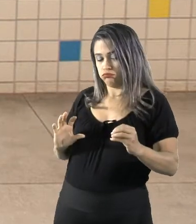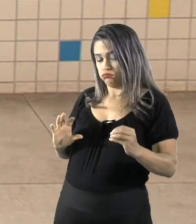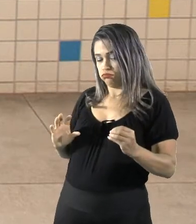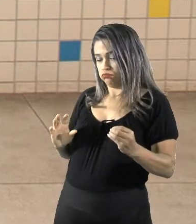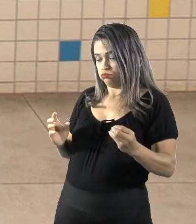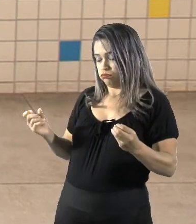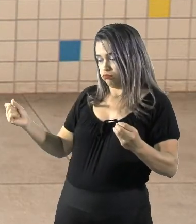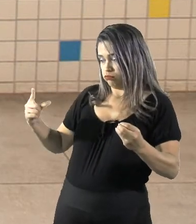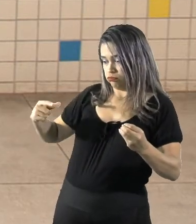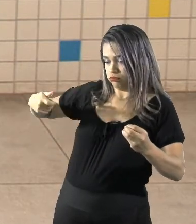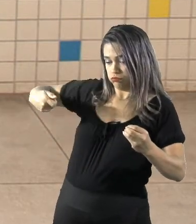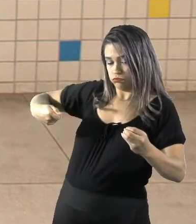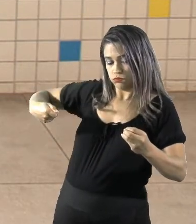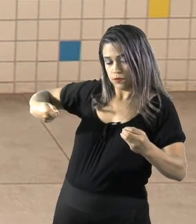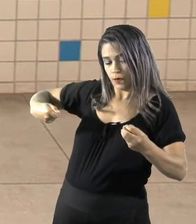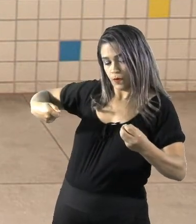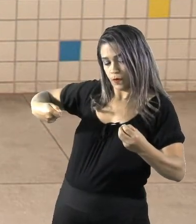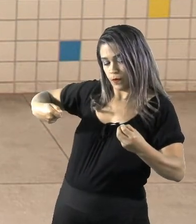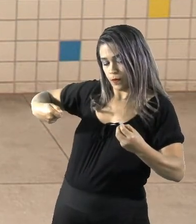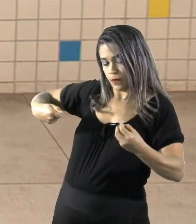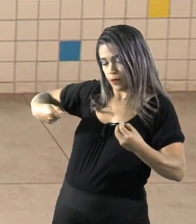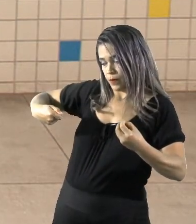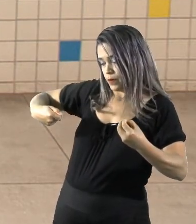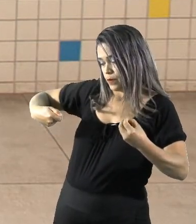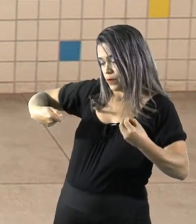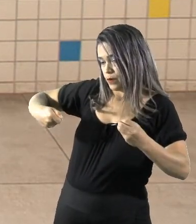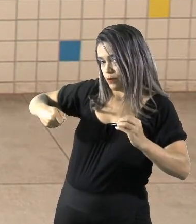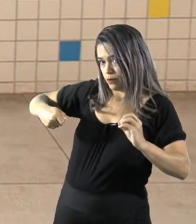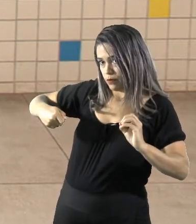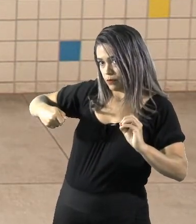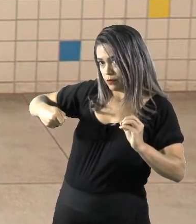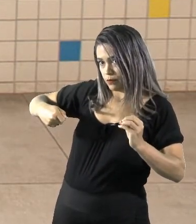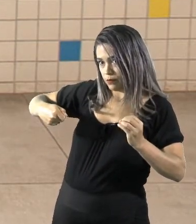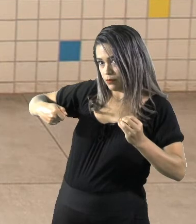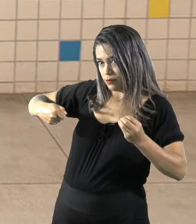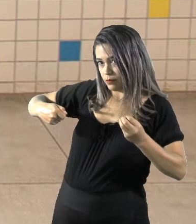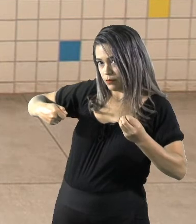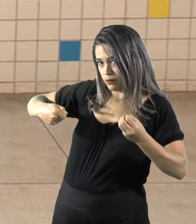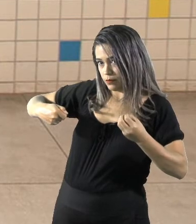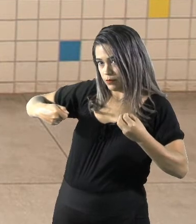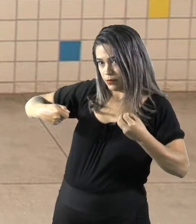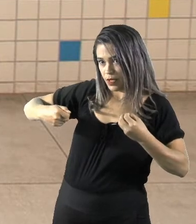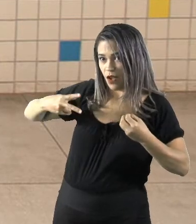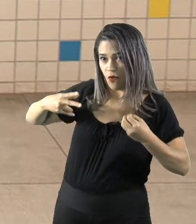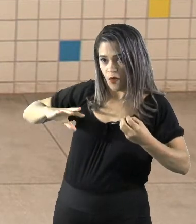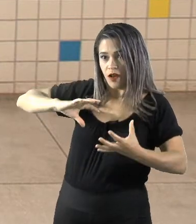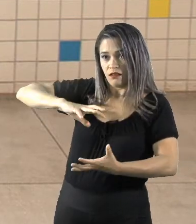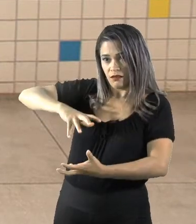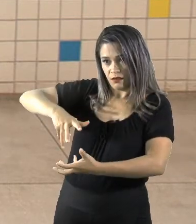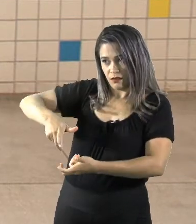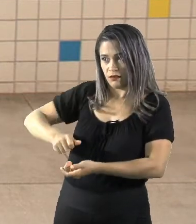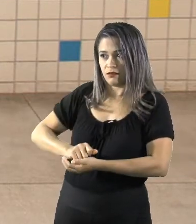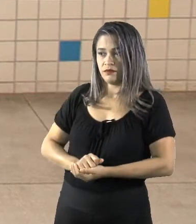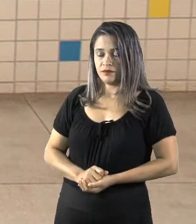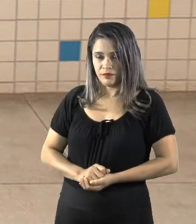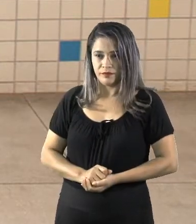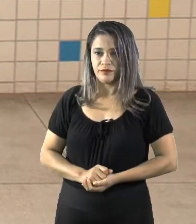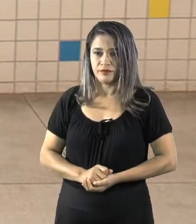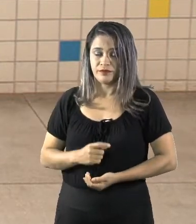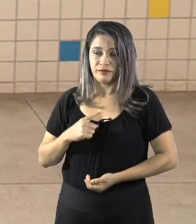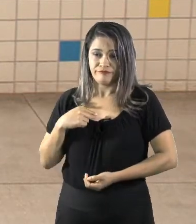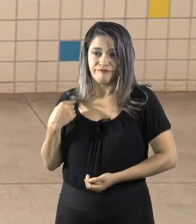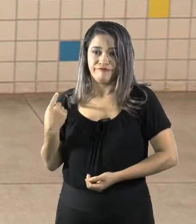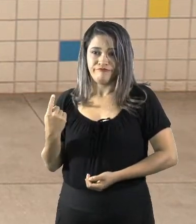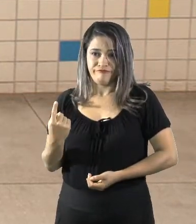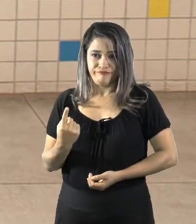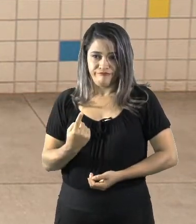trás da luz, ele vai ficar escuro. Então, é o mesmo percurso que o giro da Terra faz. Então, nós levamos